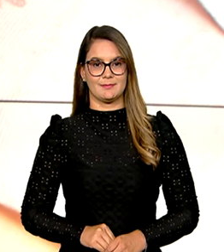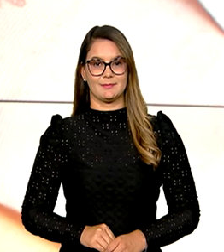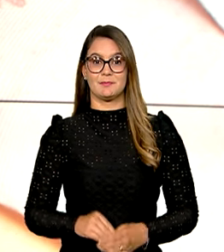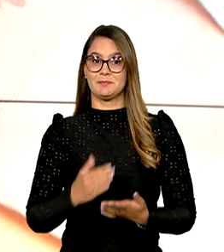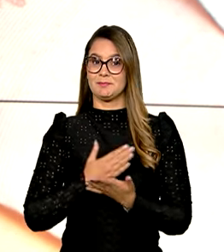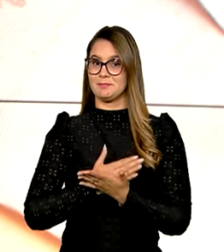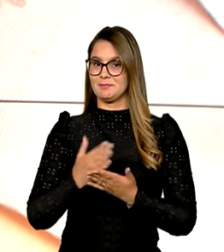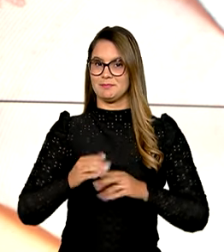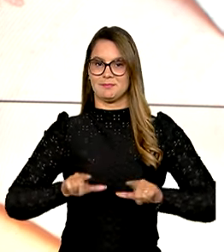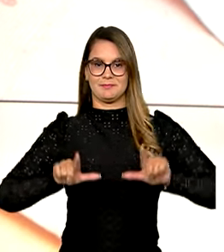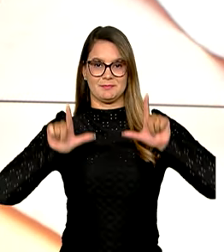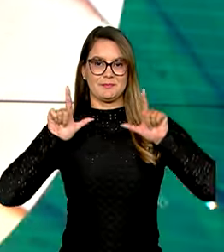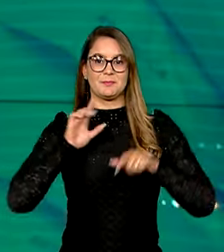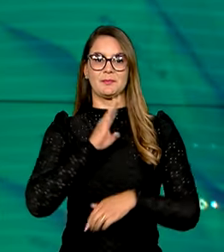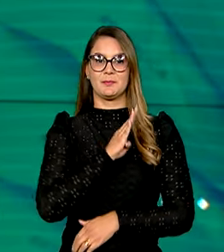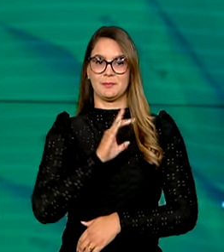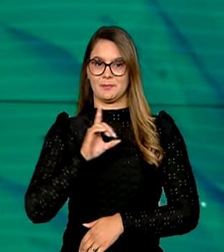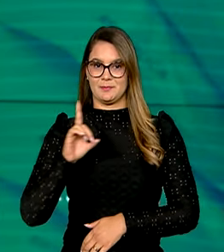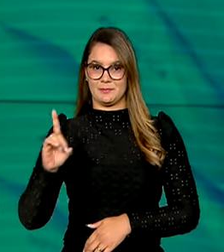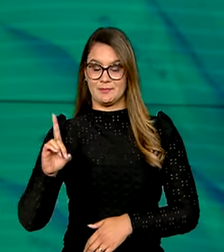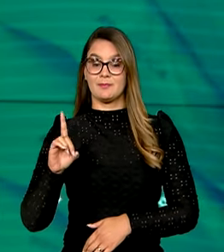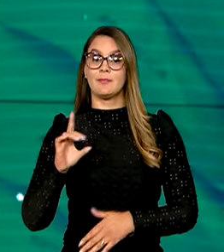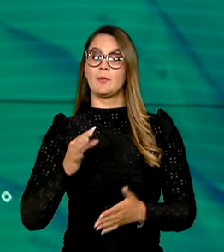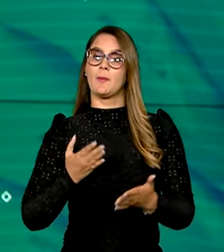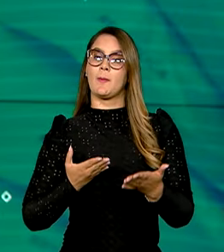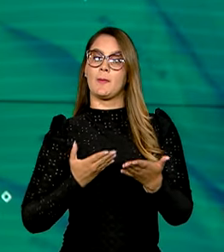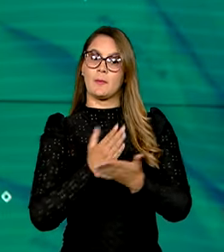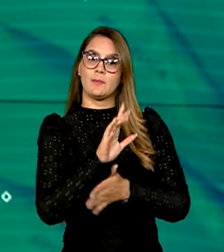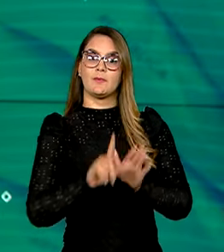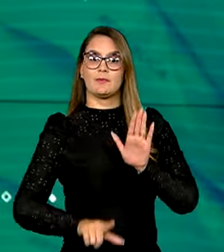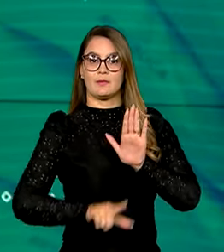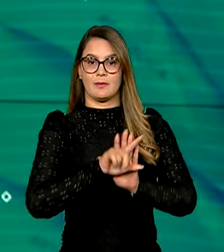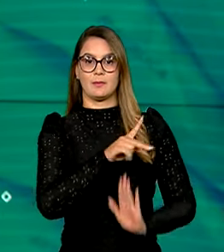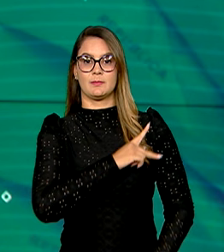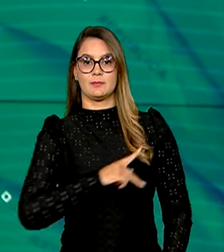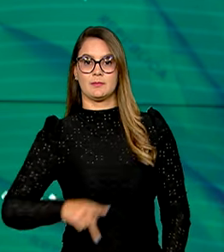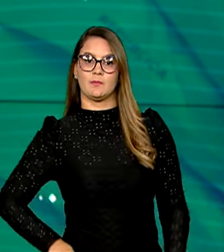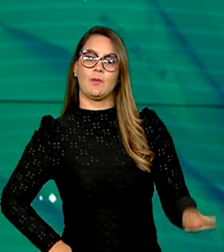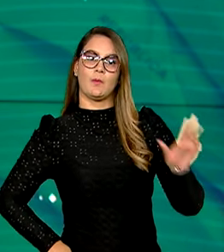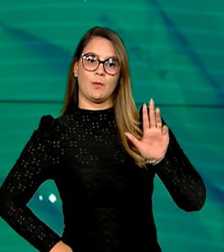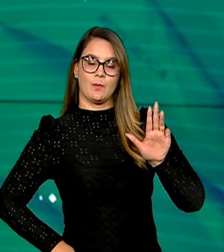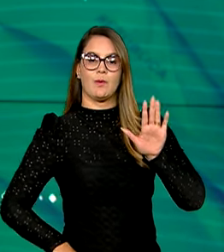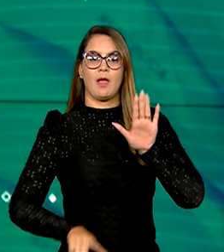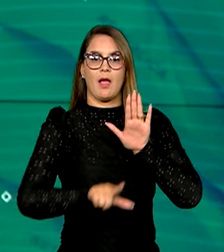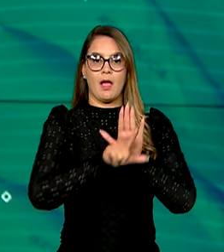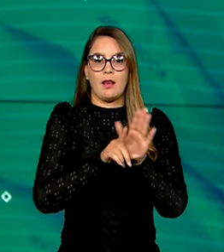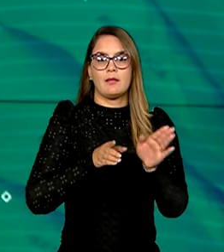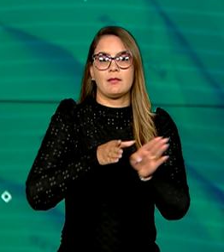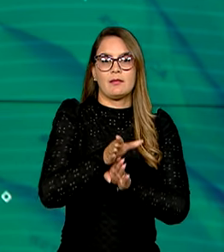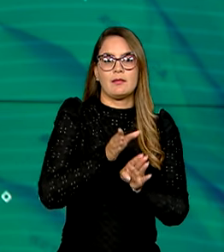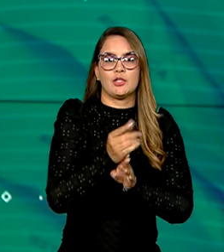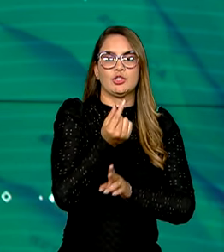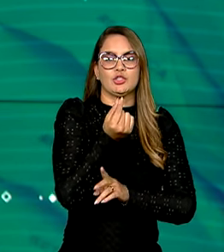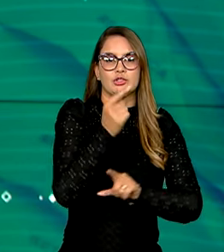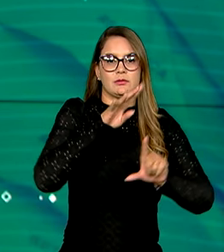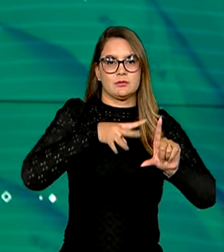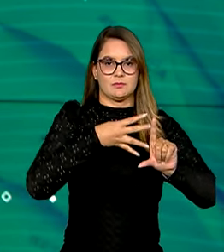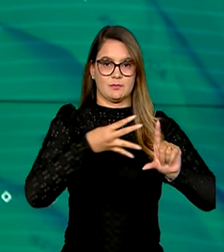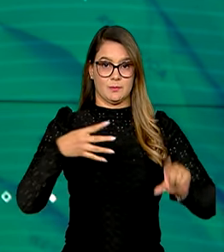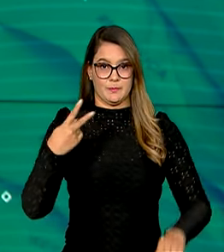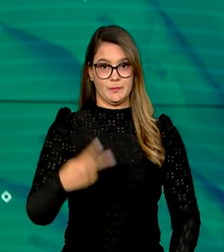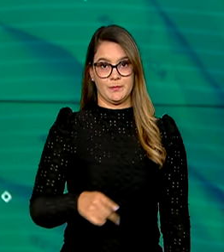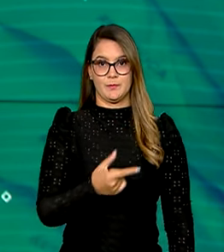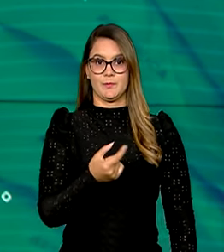E nós começamos esta edição do Brasil em Dia com a sanção pelo presidente Lula da Lei de Diretrizes Orçamentárias de